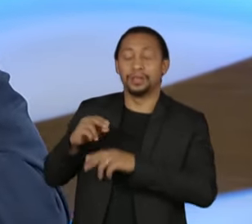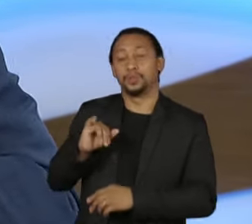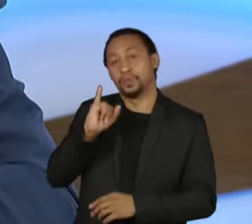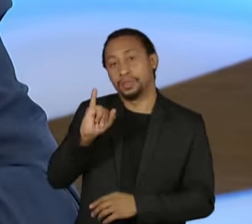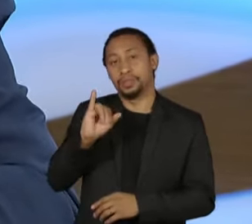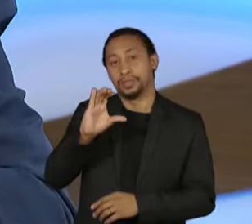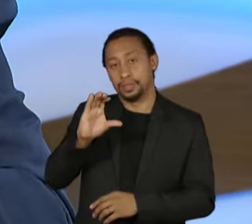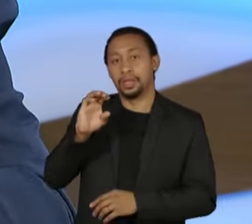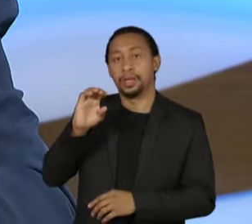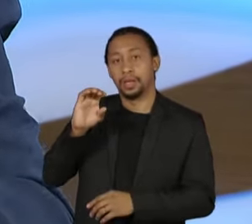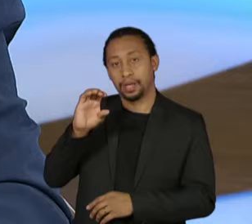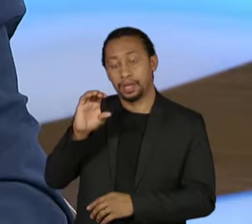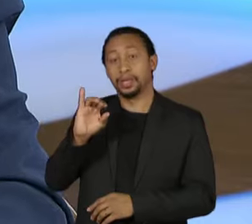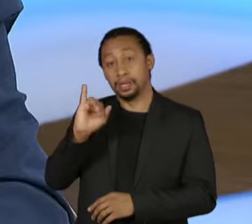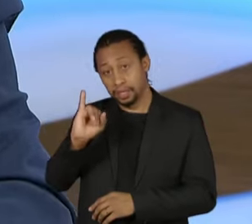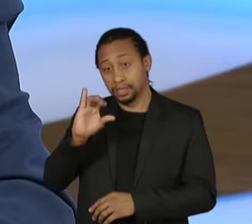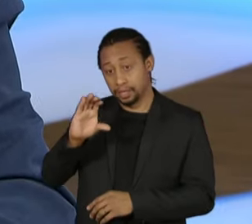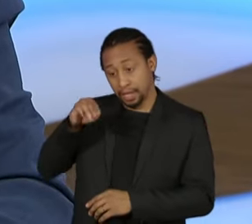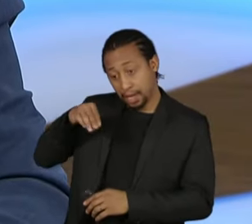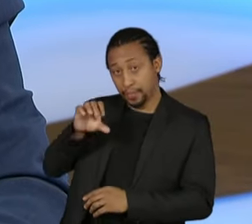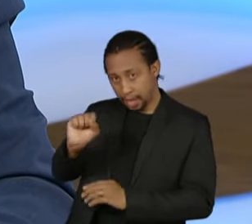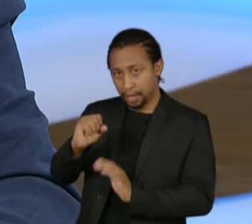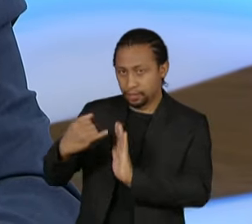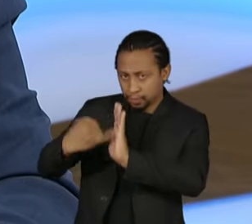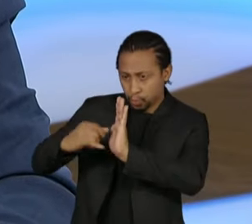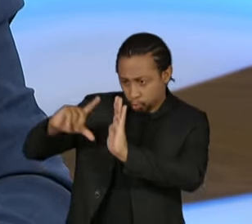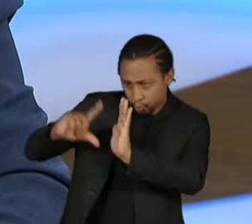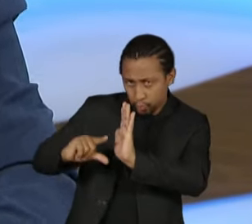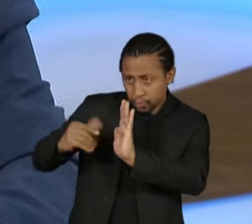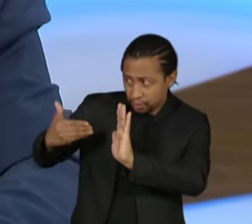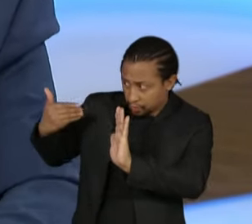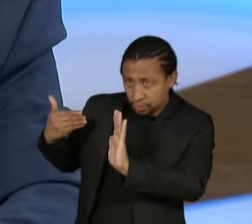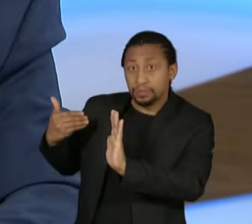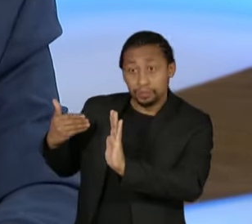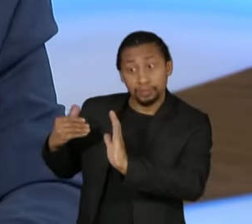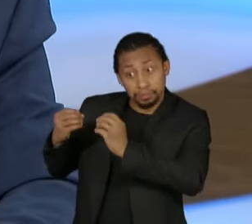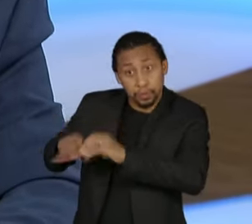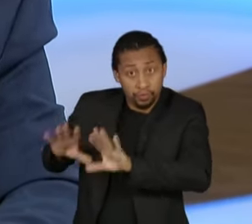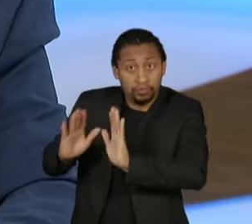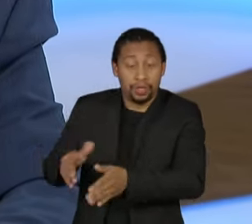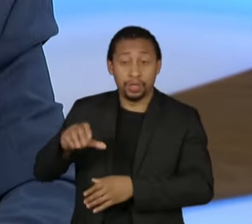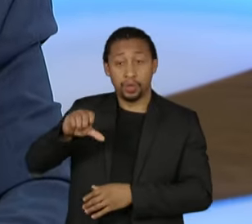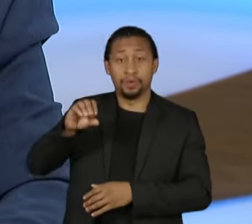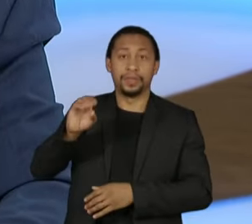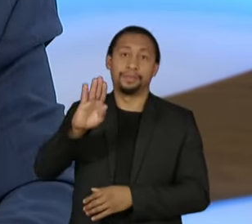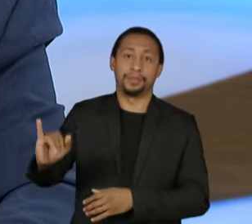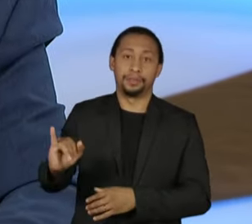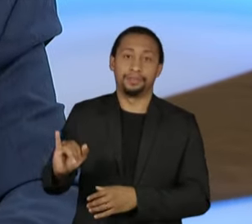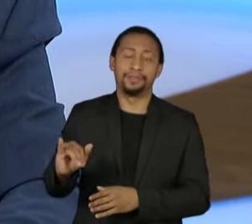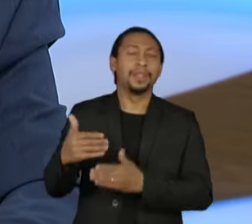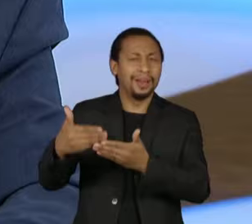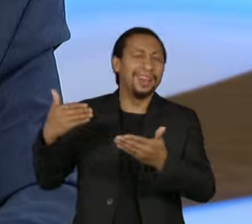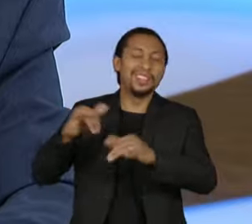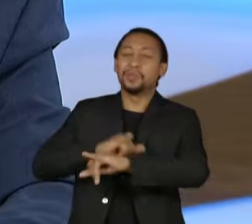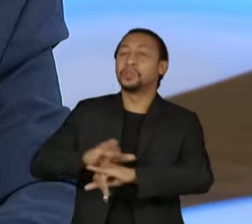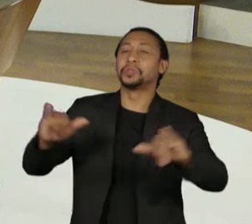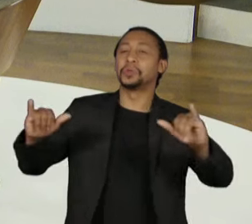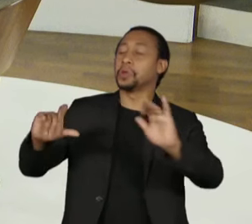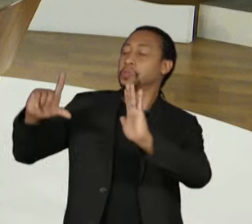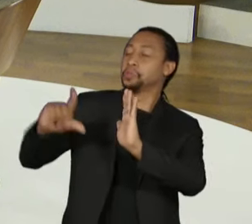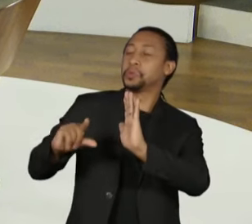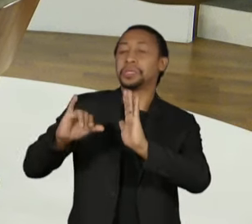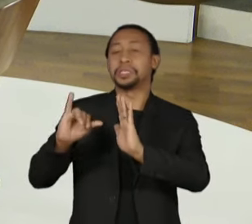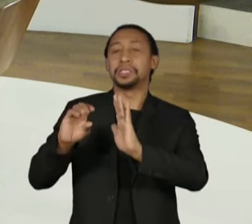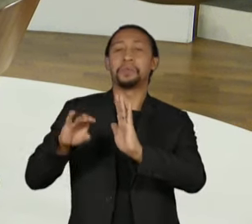que é quem fazia o fundo de estabilização, se tirou dizendo que ia resolver o problema do aumento dos